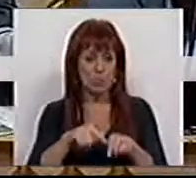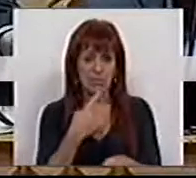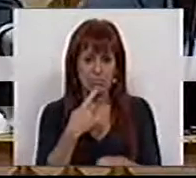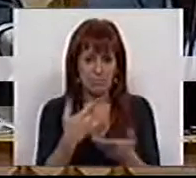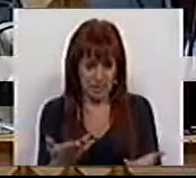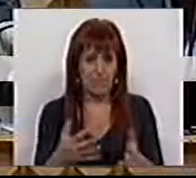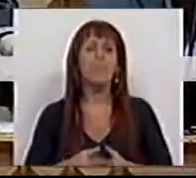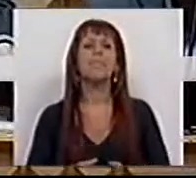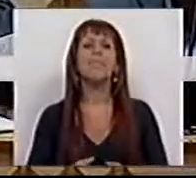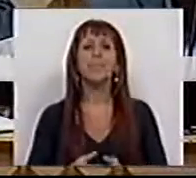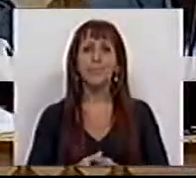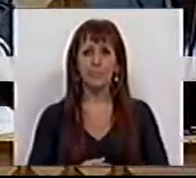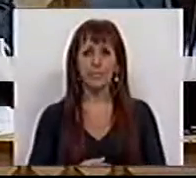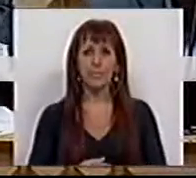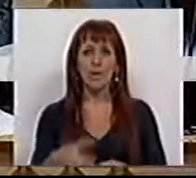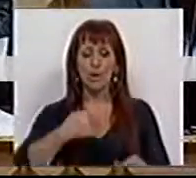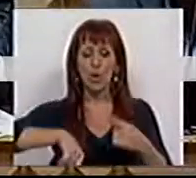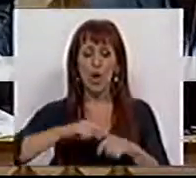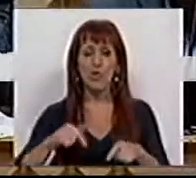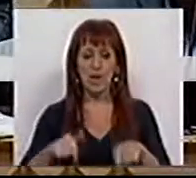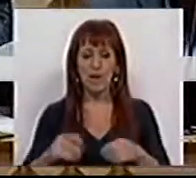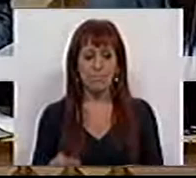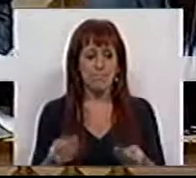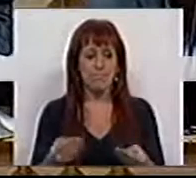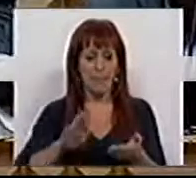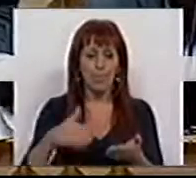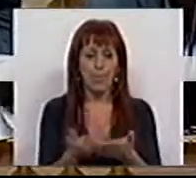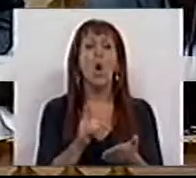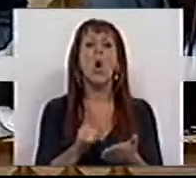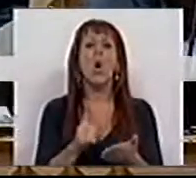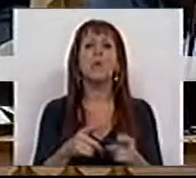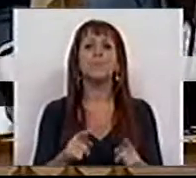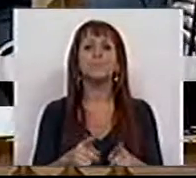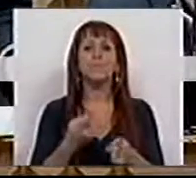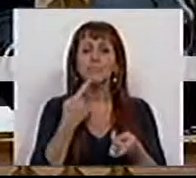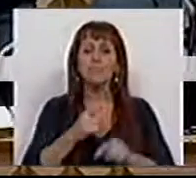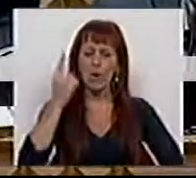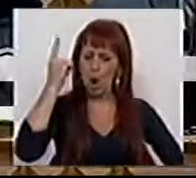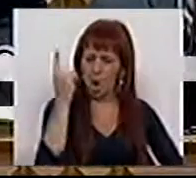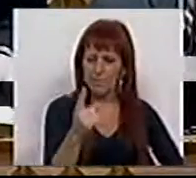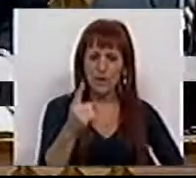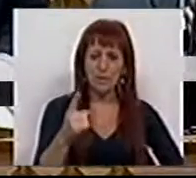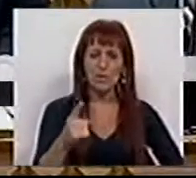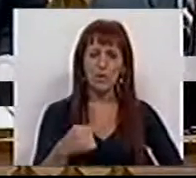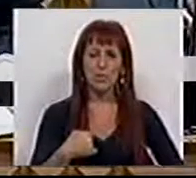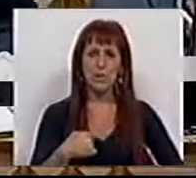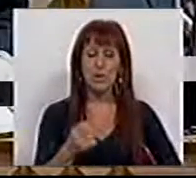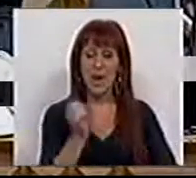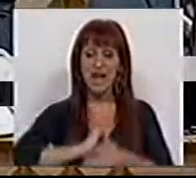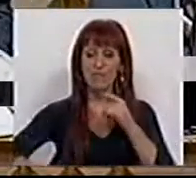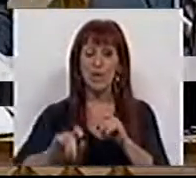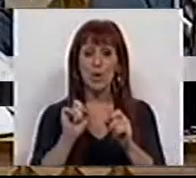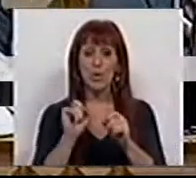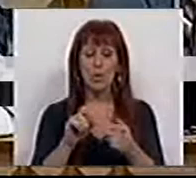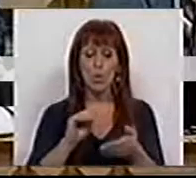Srs. Deputados. O que nós aqui vimos propor é que se torne obrigatório o envio por